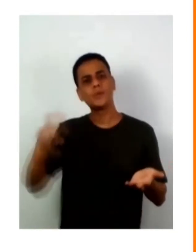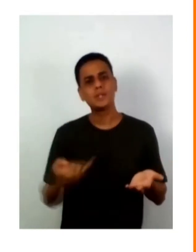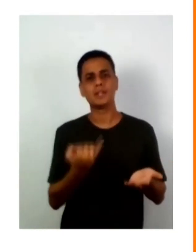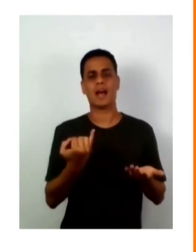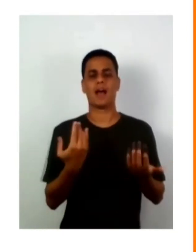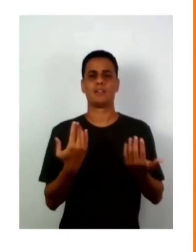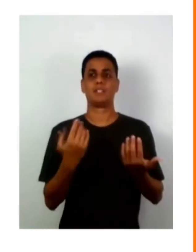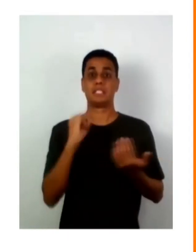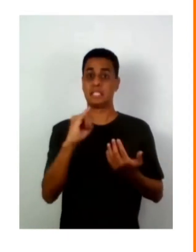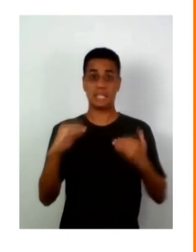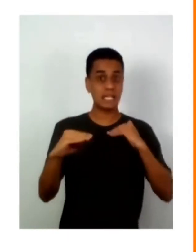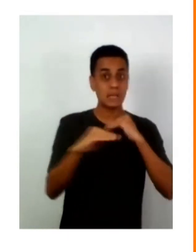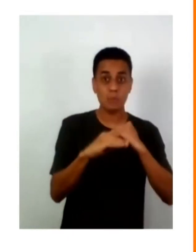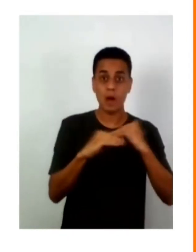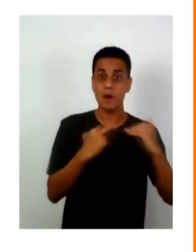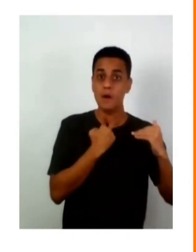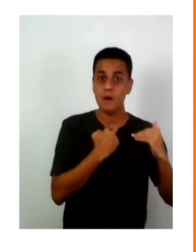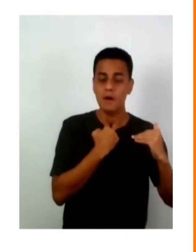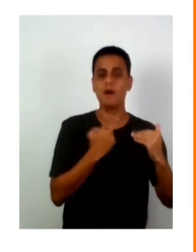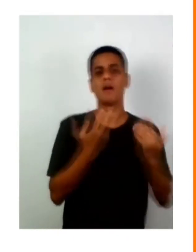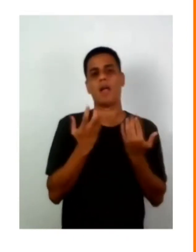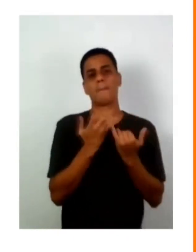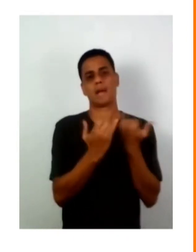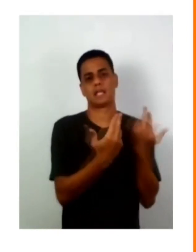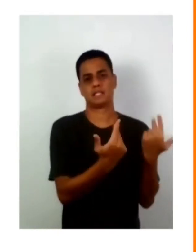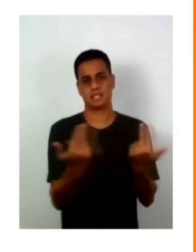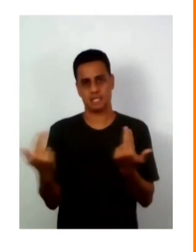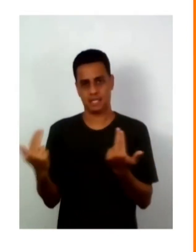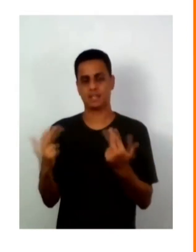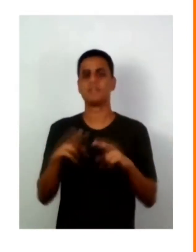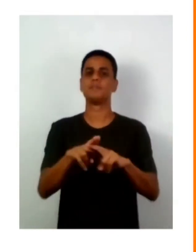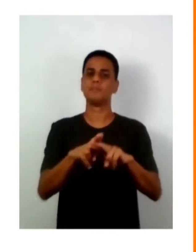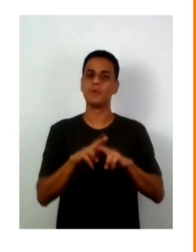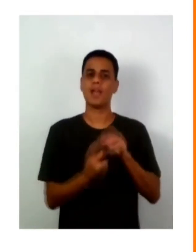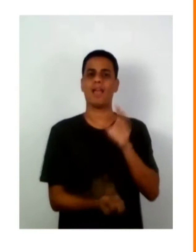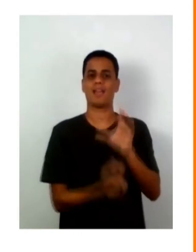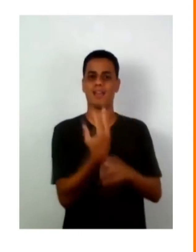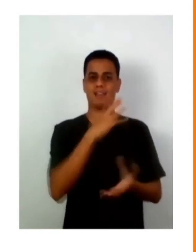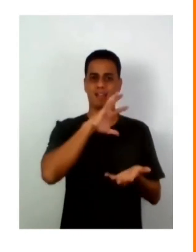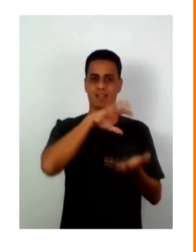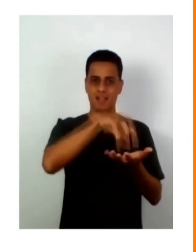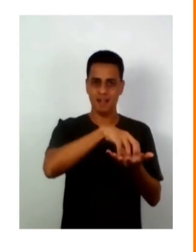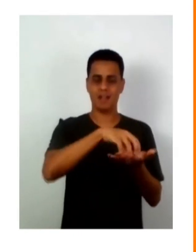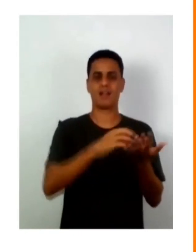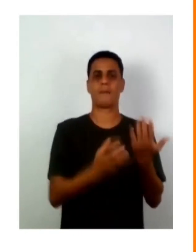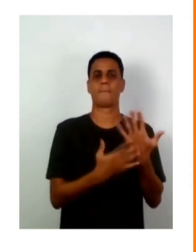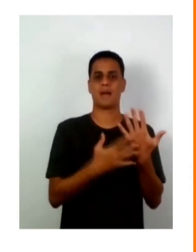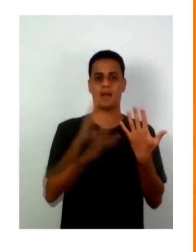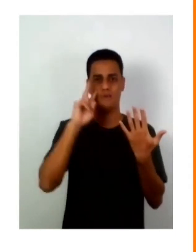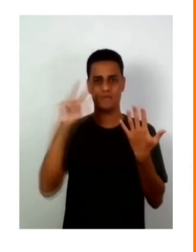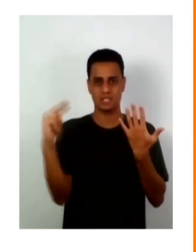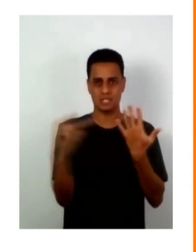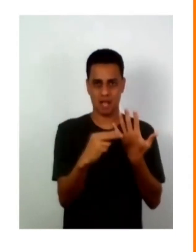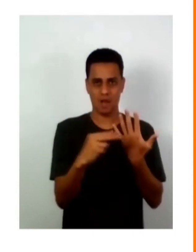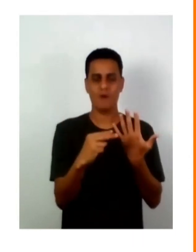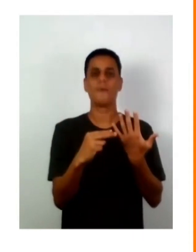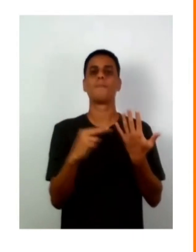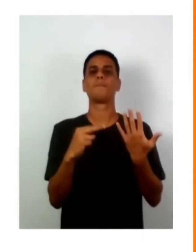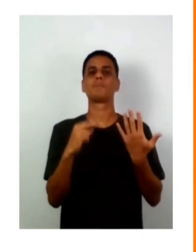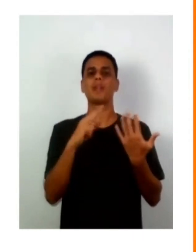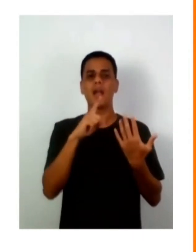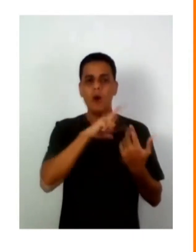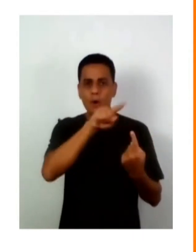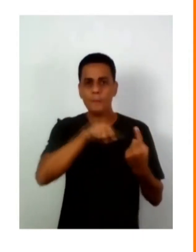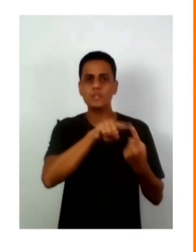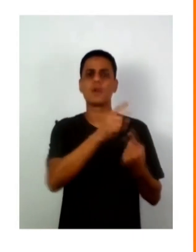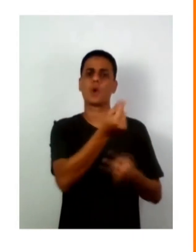iguais ou, se não forem iguais, pelo menos similares. Bom, então, aqui nós temos a antídese dessa visão com a